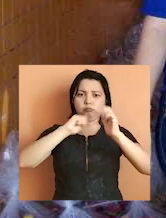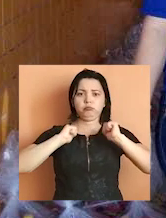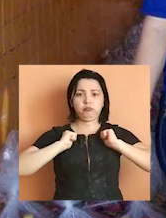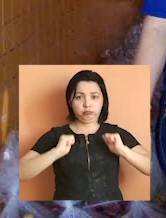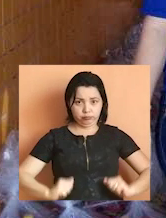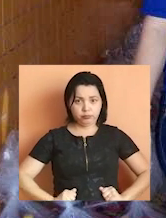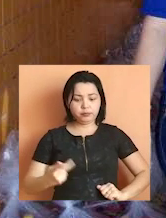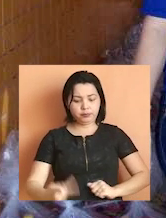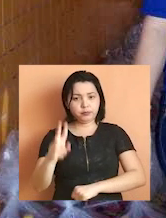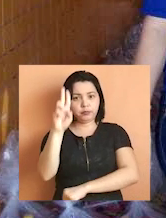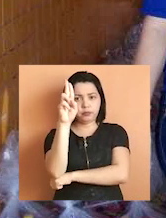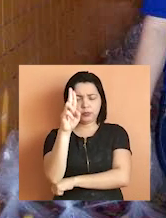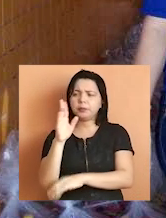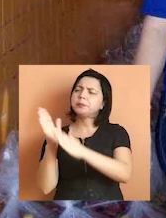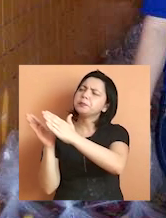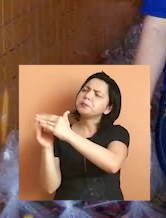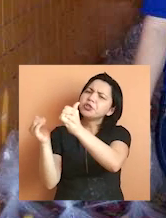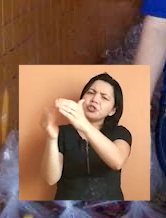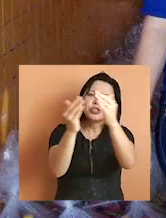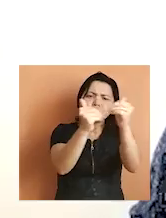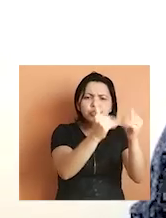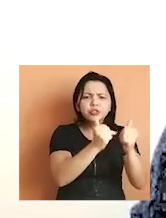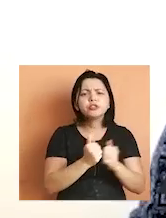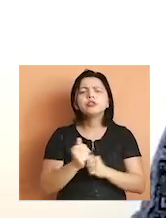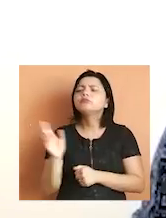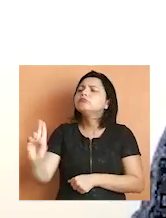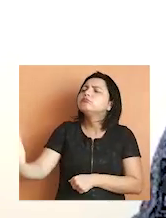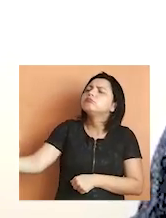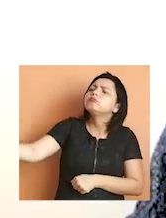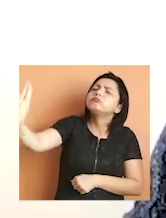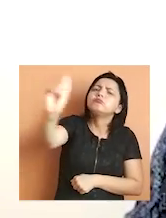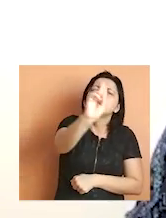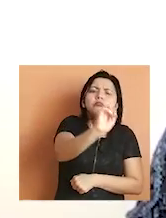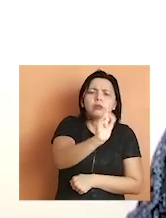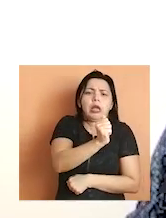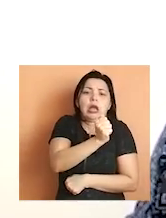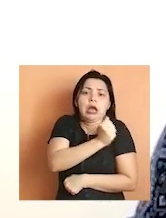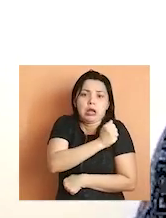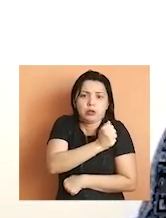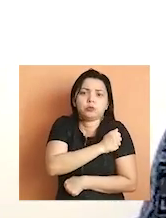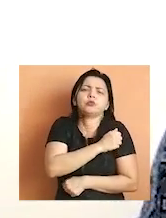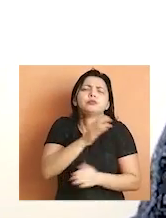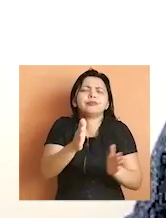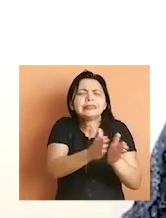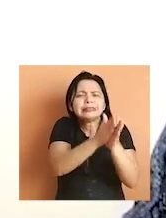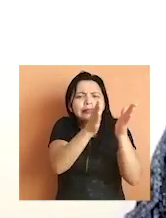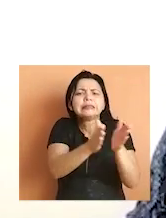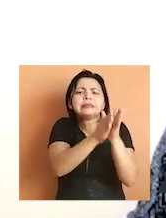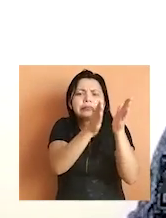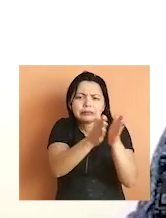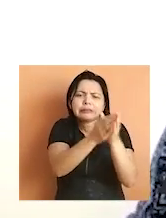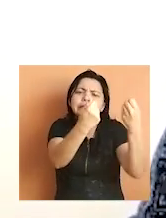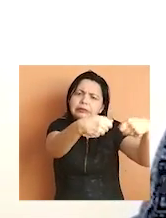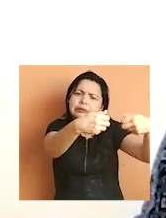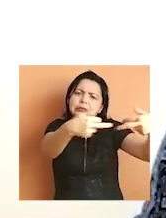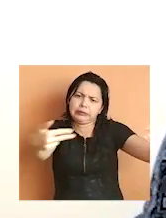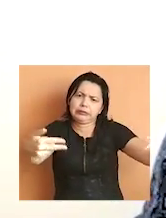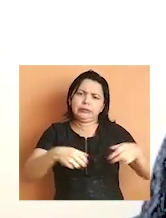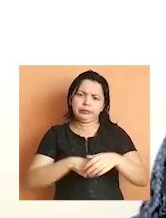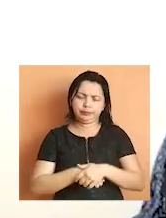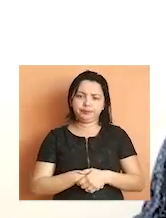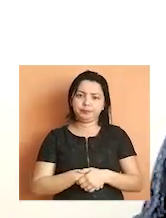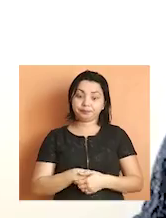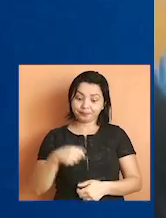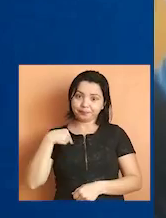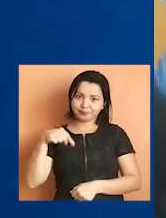acadêmicos da Universidade foram solicitados para ajudar no levantamento de estudantes em situação de vulnerabilidade